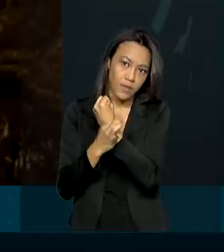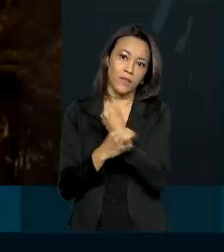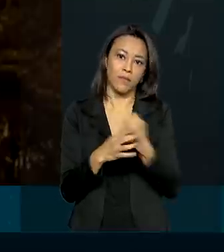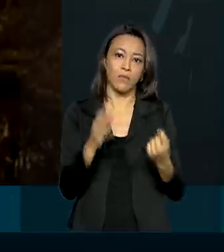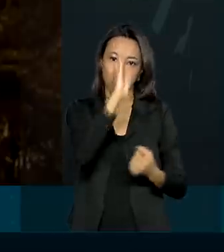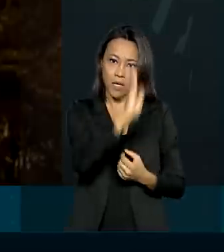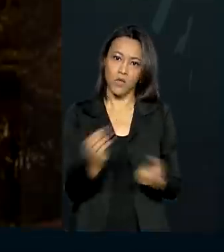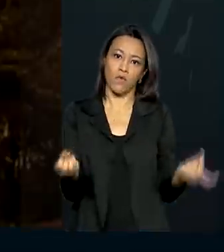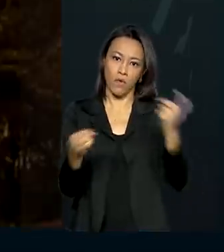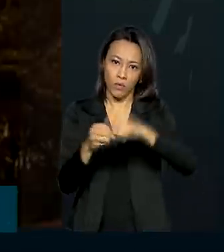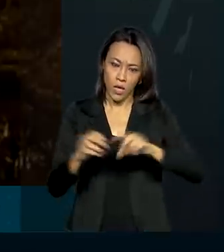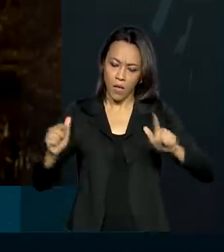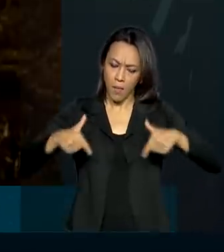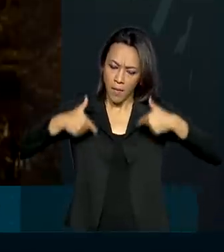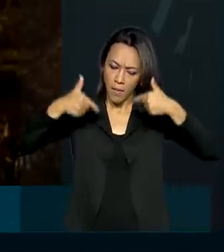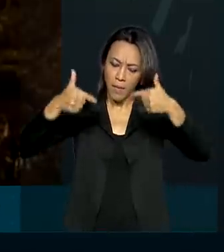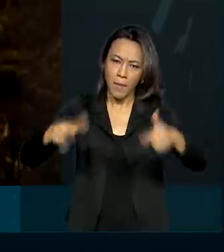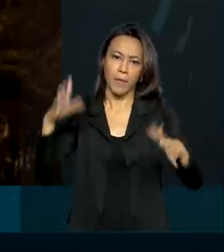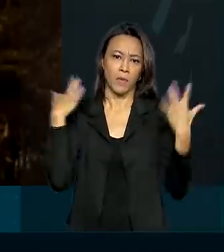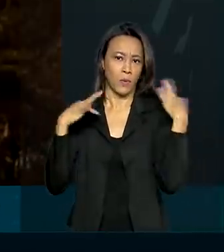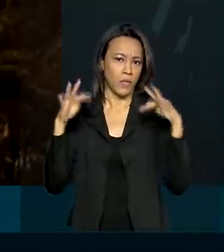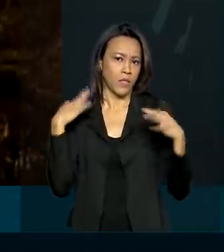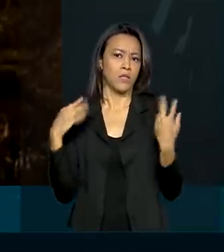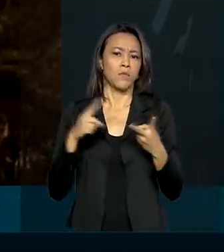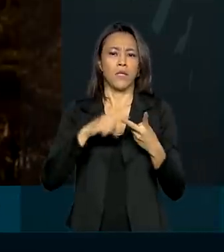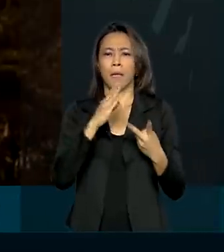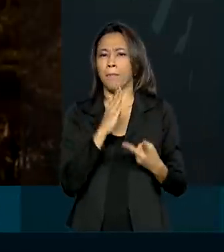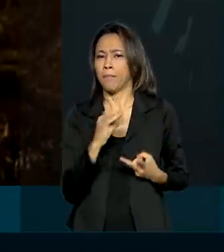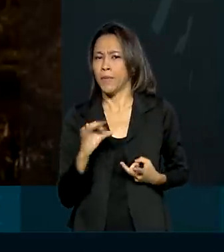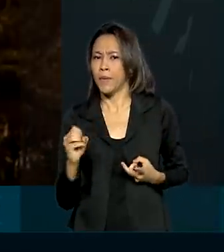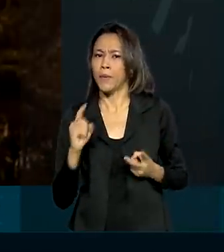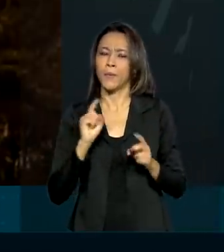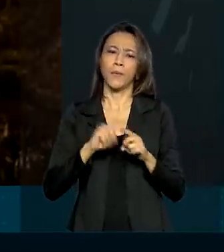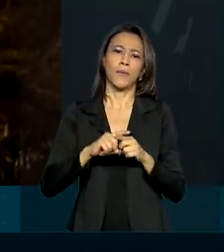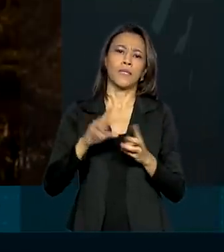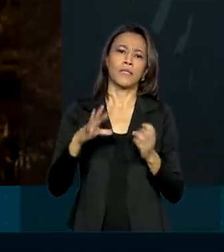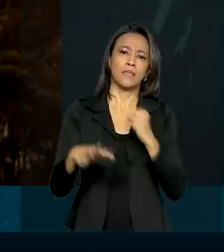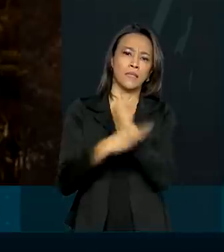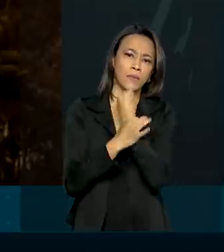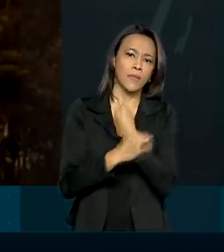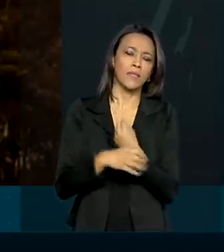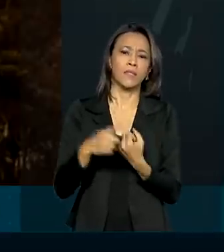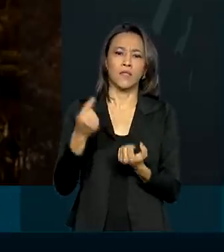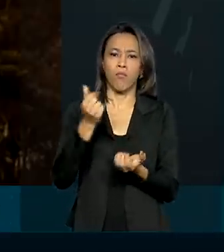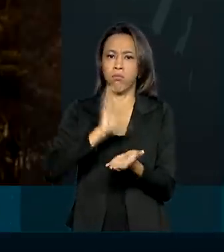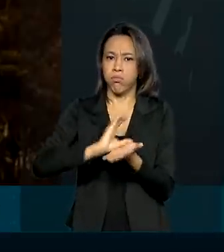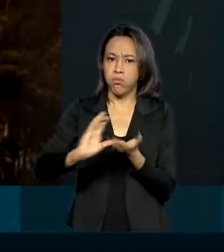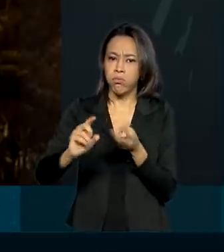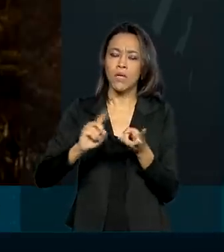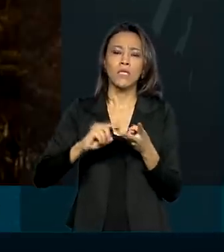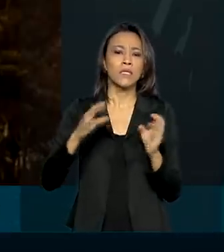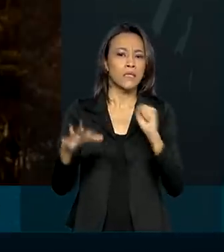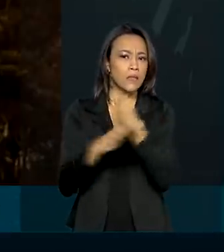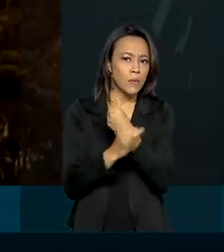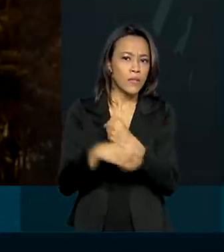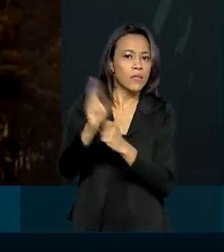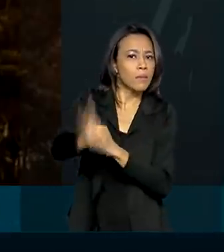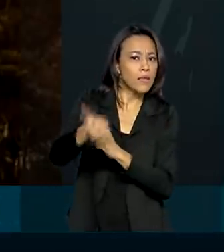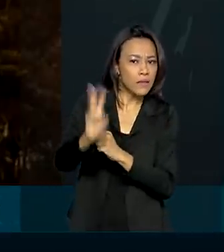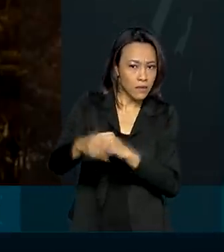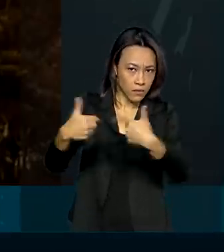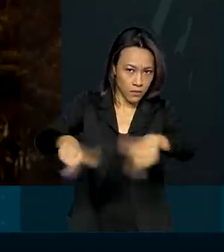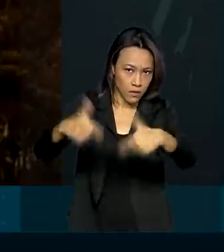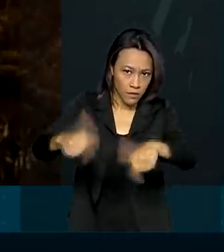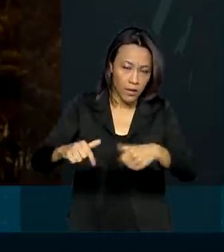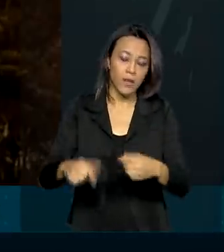turismo, seja segurança da biossegurança, segurança de investimentos, segurança na manutenção dos empregos, segurança na